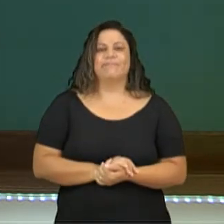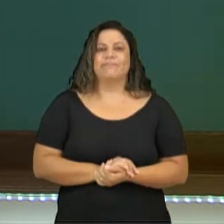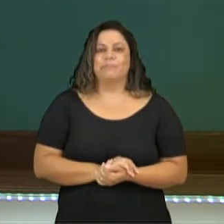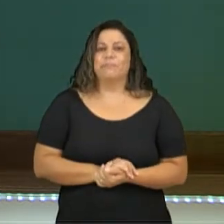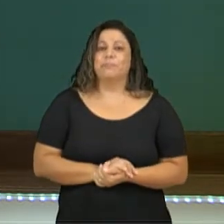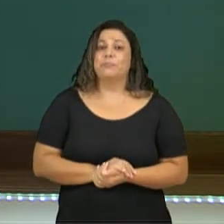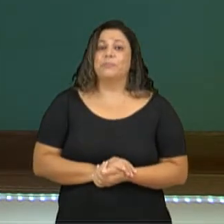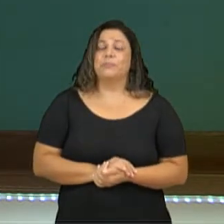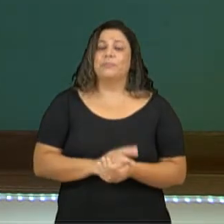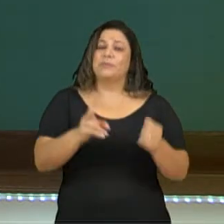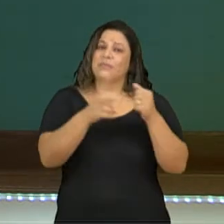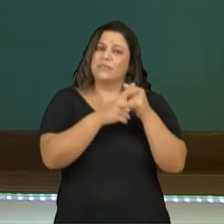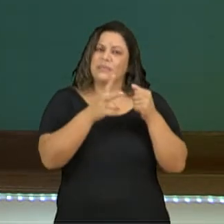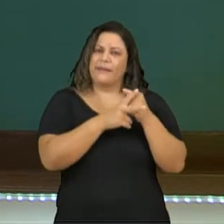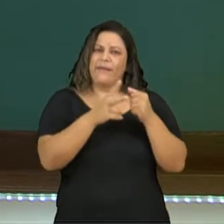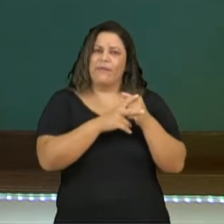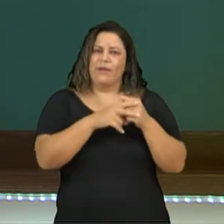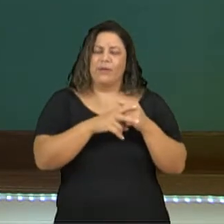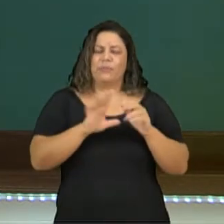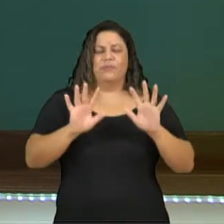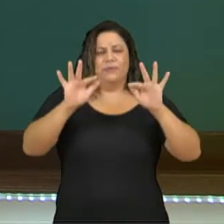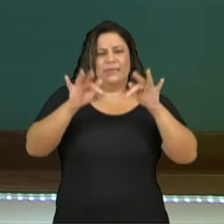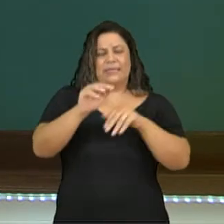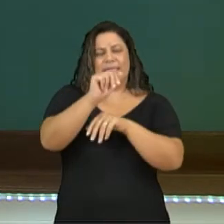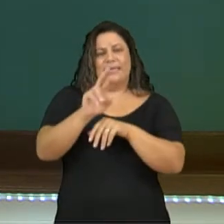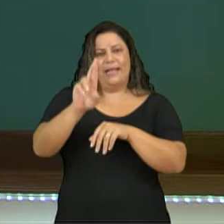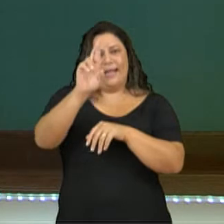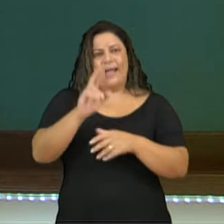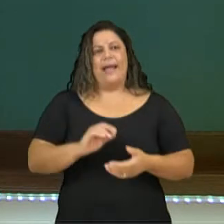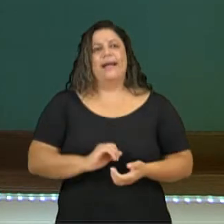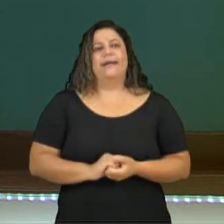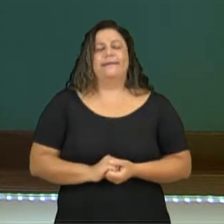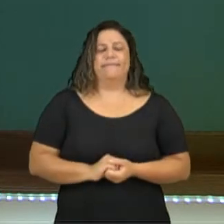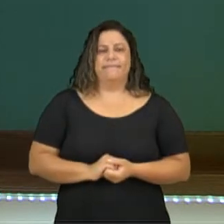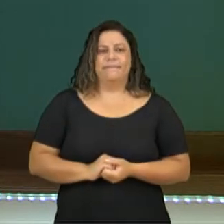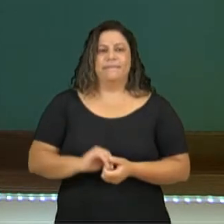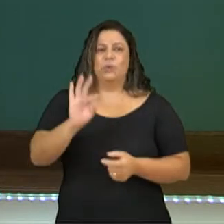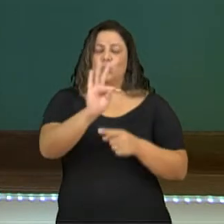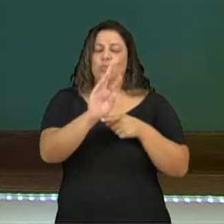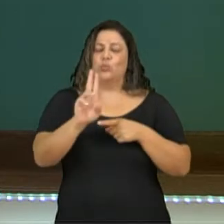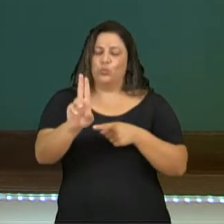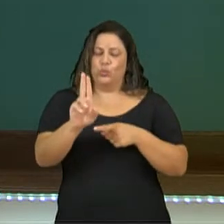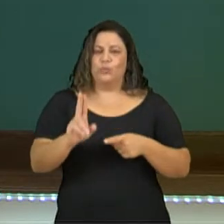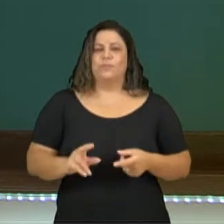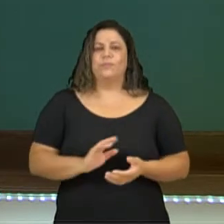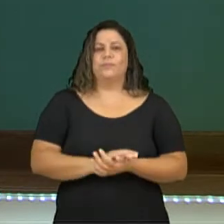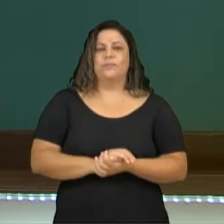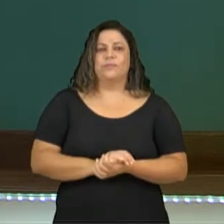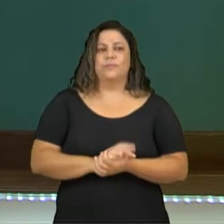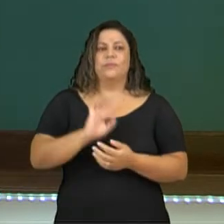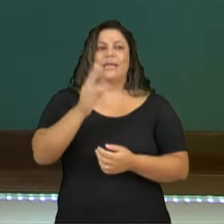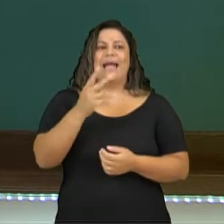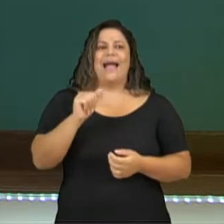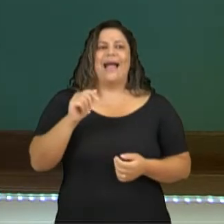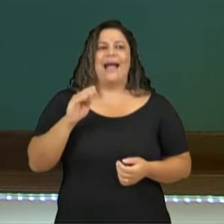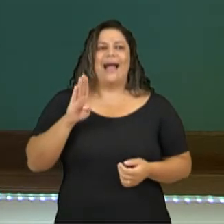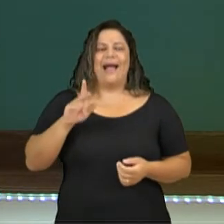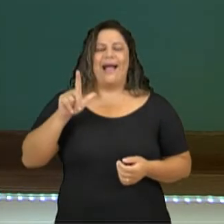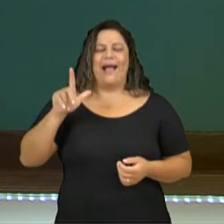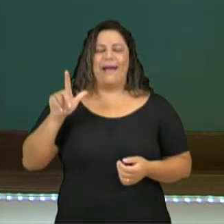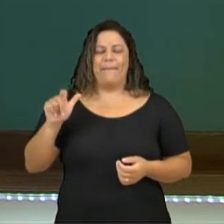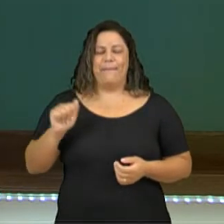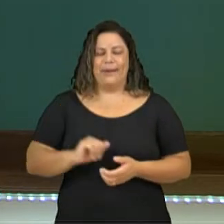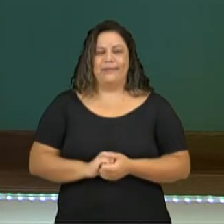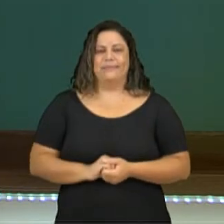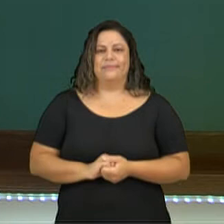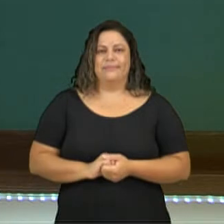a gente tem aqui, habla, tu. O exemplo lá com tu. Então, era habla, habla com Eia. O você vai